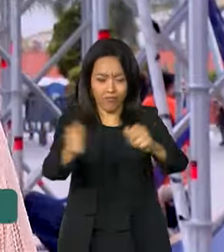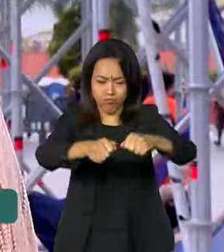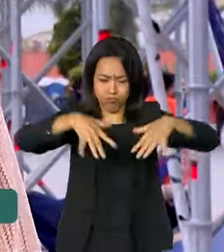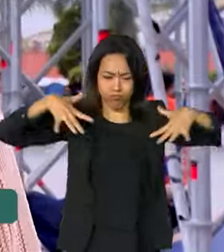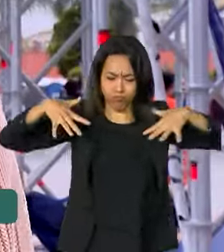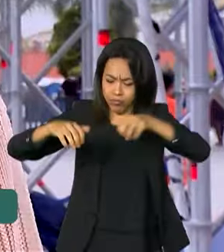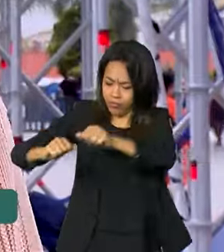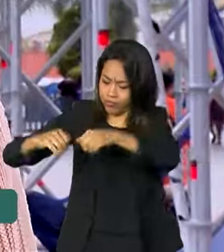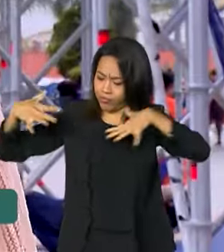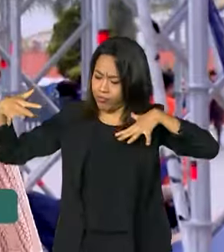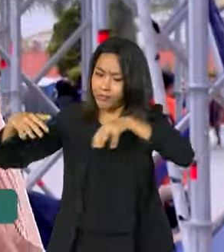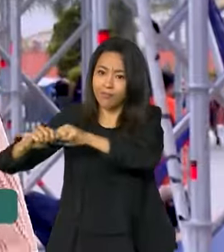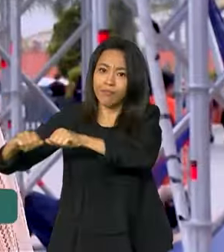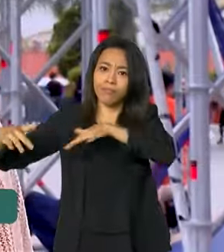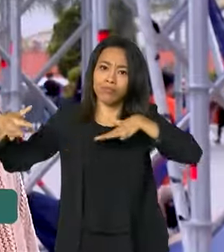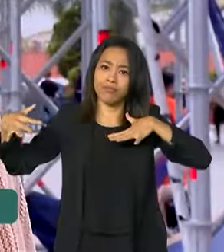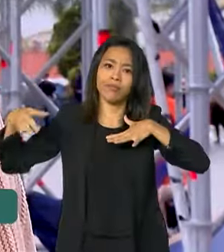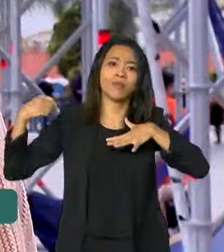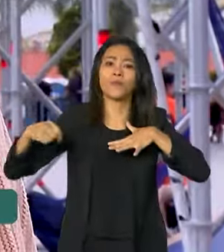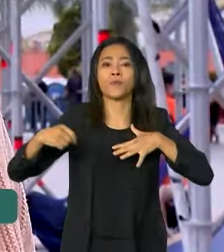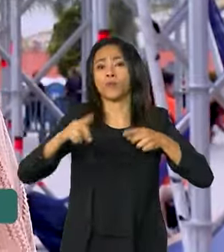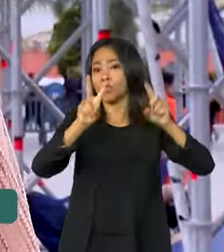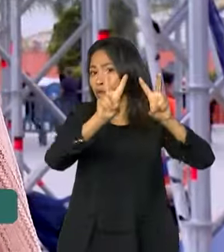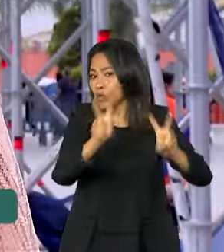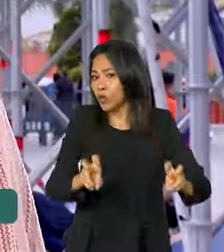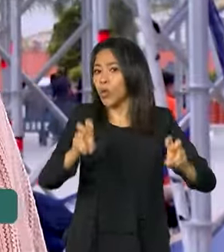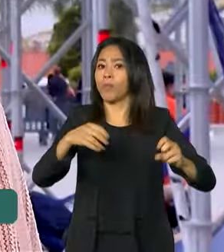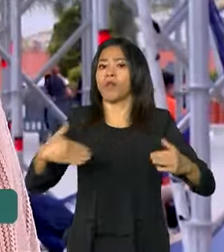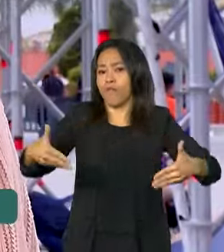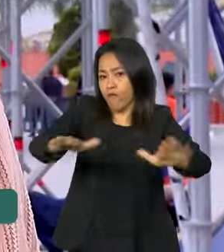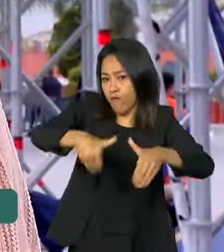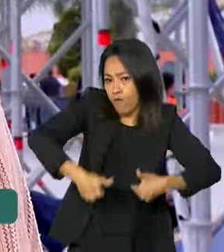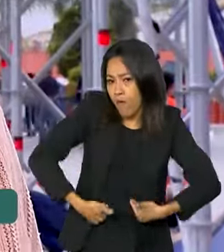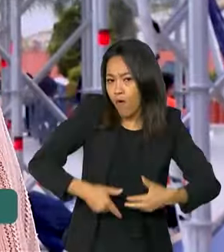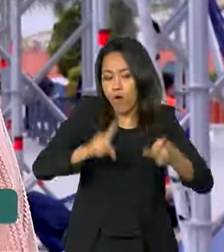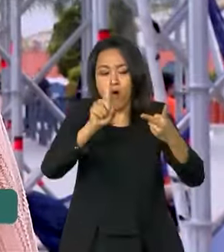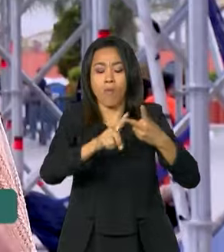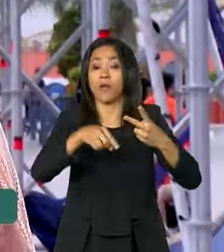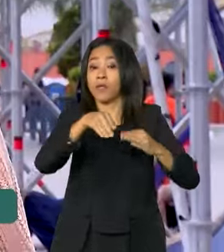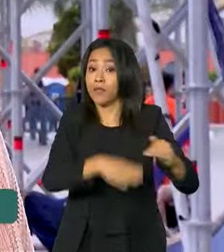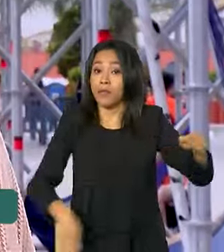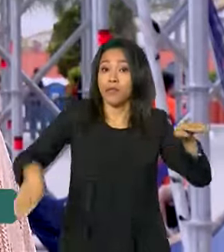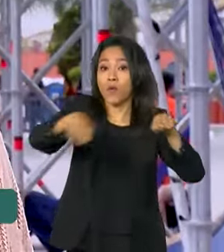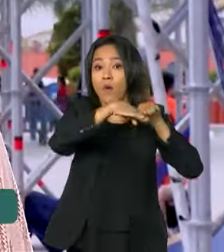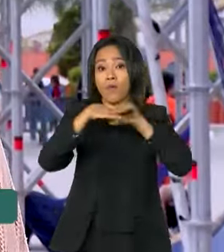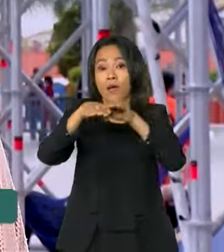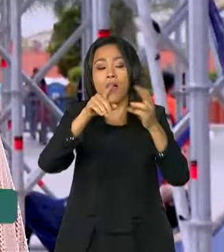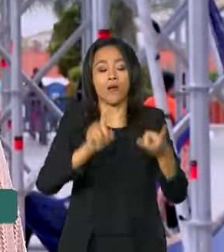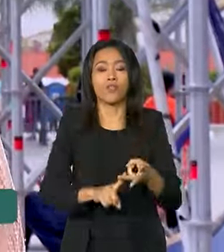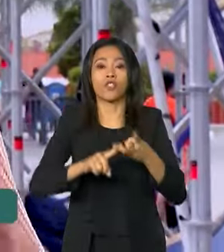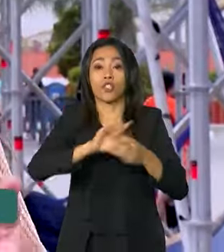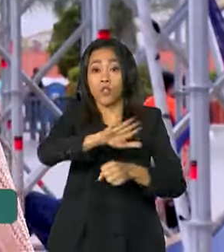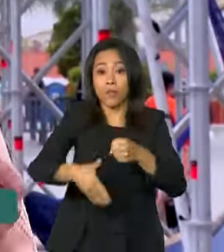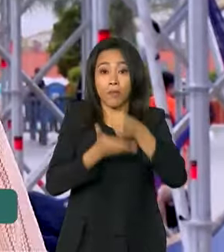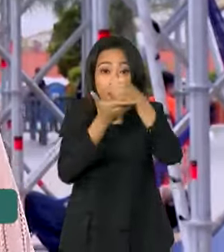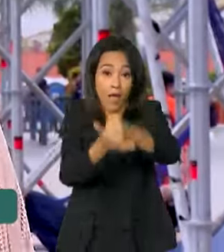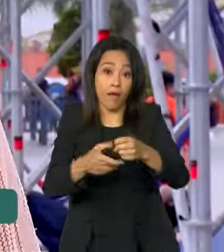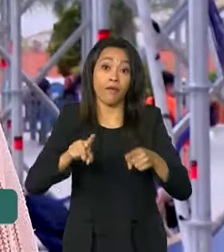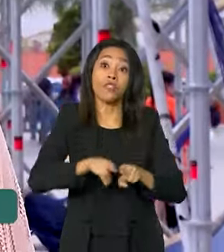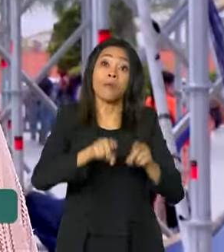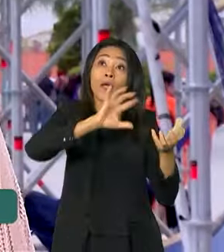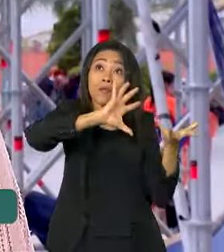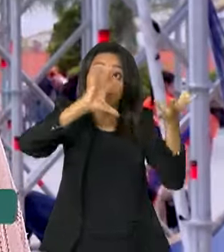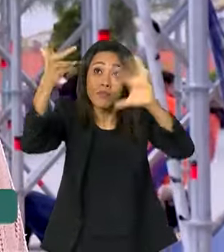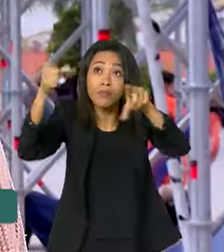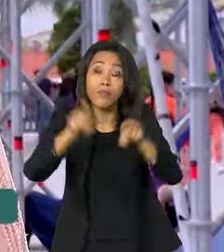sobre as três prioridades do combate à fome e à desigualdade, a questão da sustentabilidade, mudança climática e o tema da reforma na